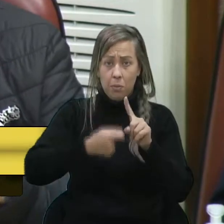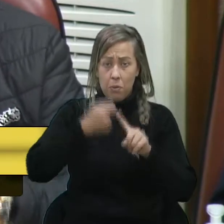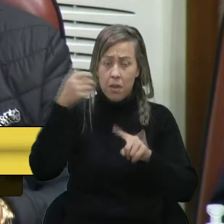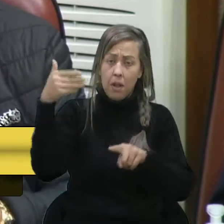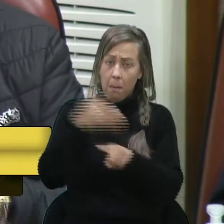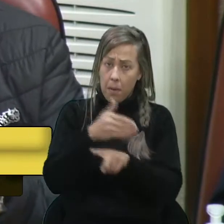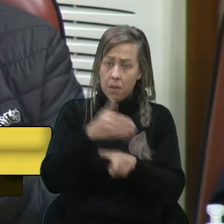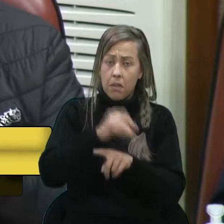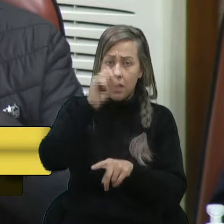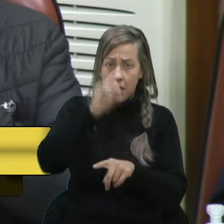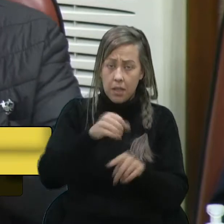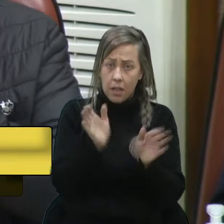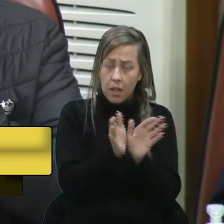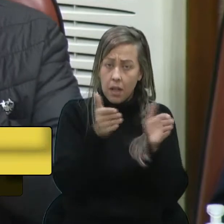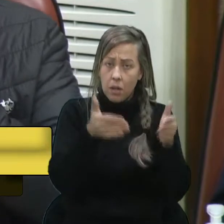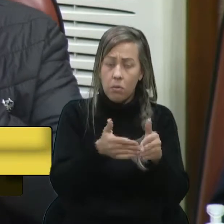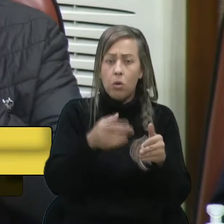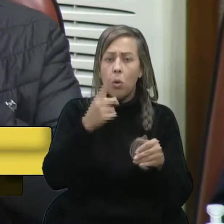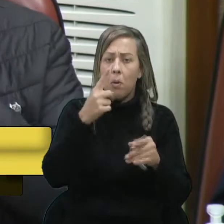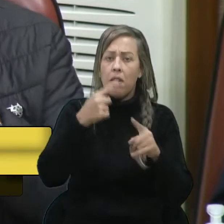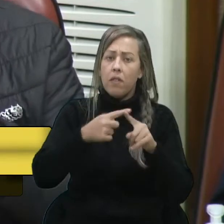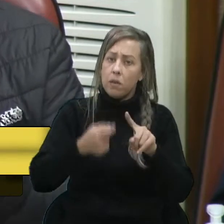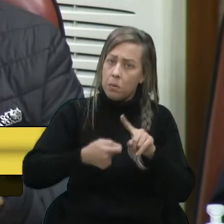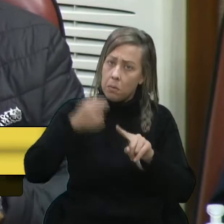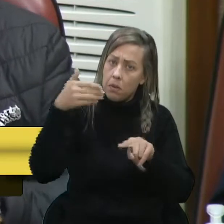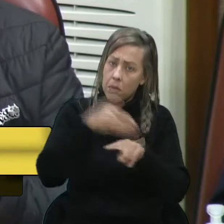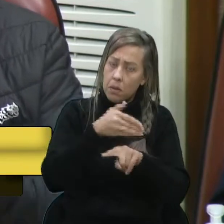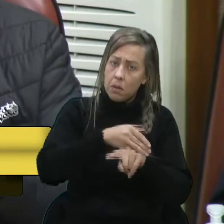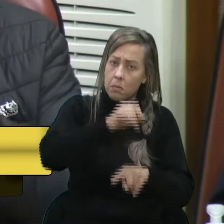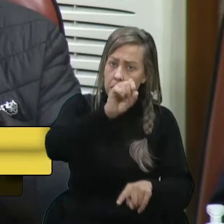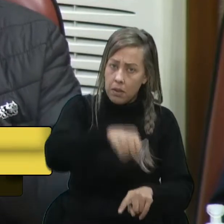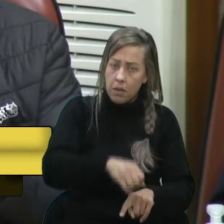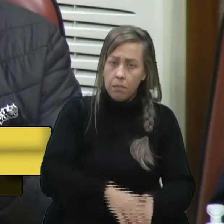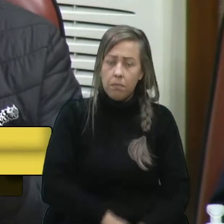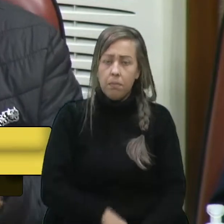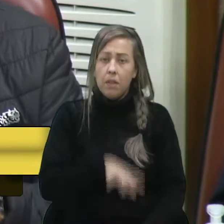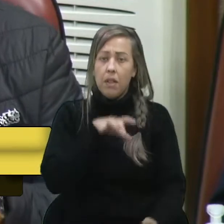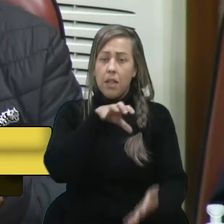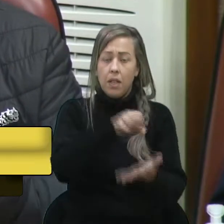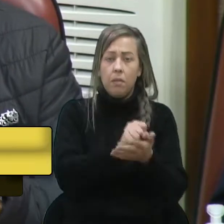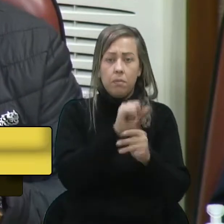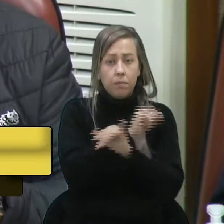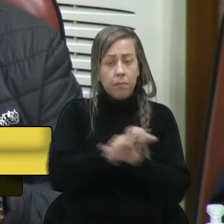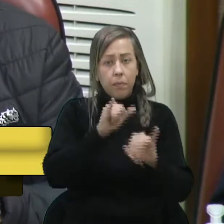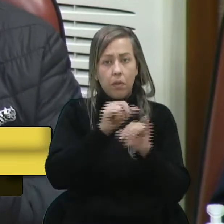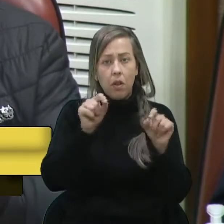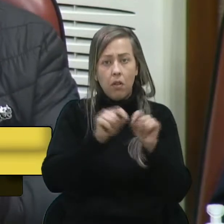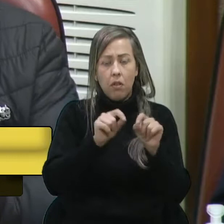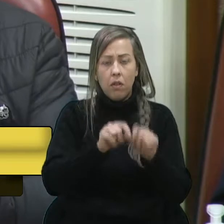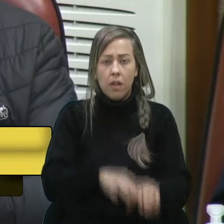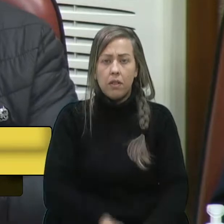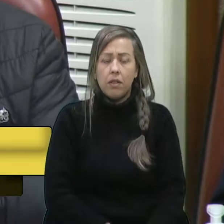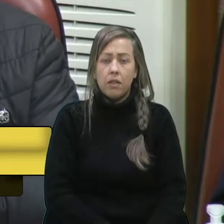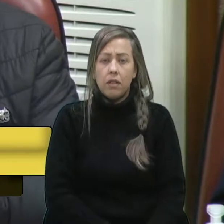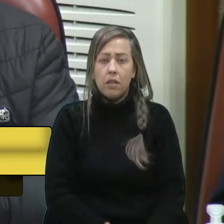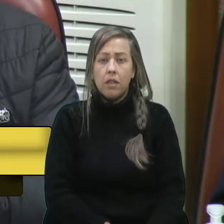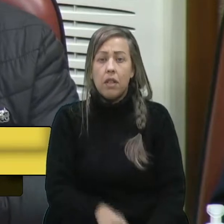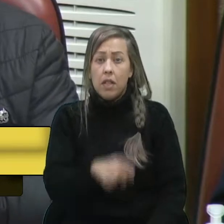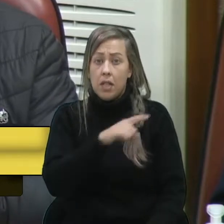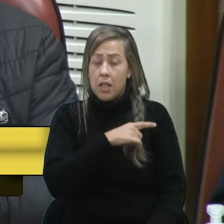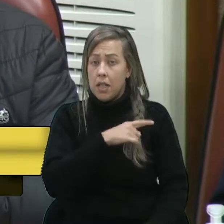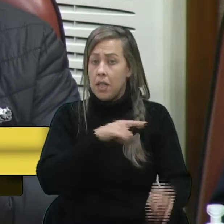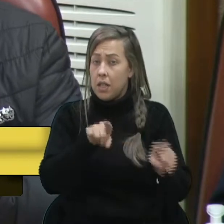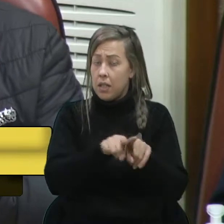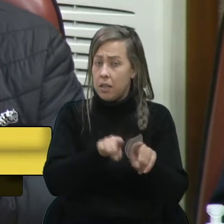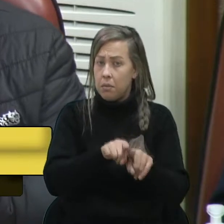das reuniões da comissão todos os meses. Então vou deixar aqui só registrado o que ela faz. E vou dizer uma situação também,